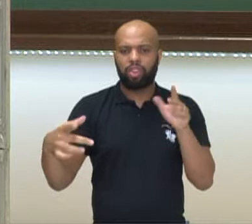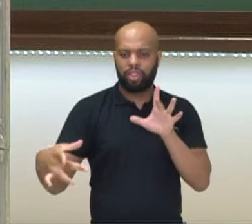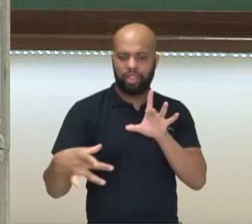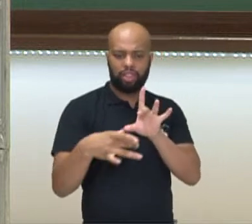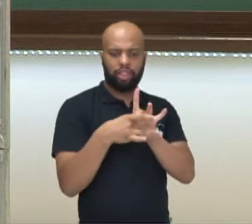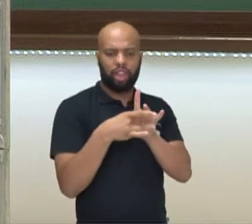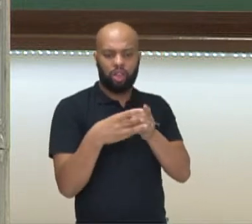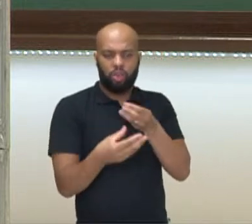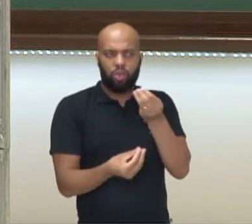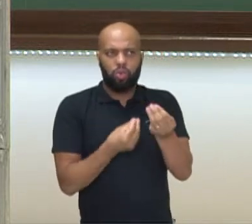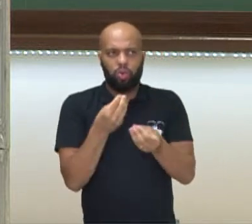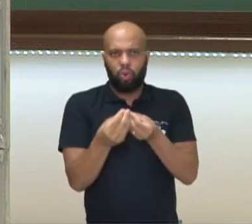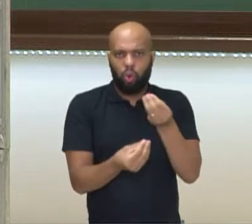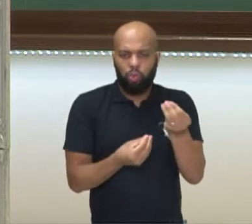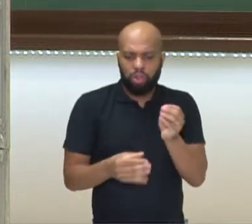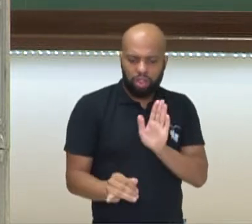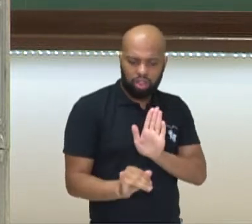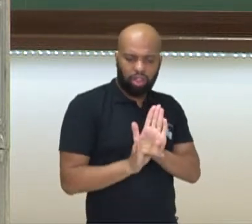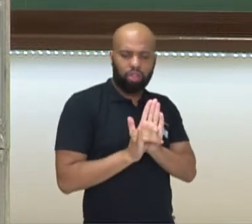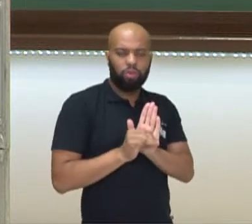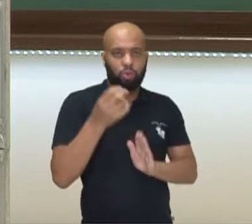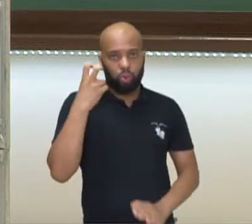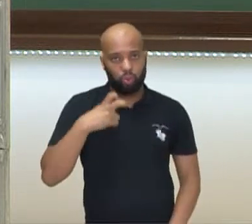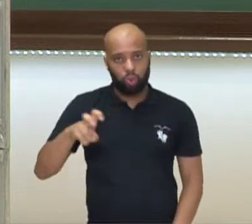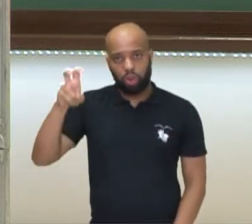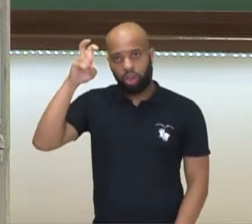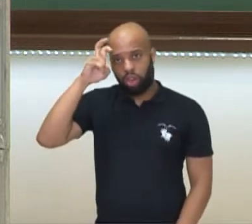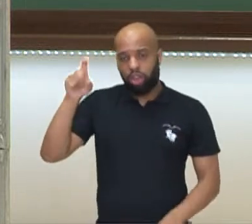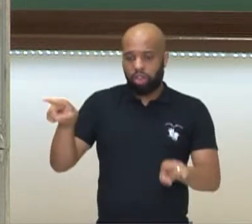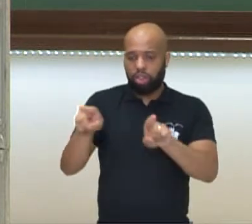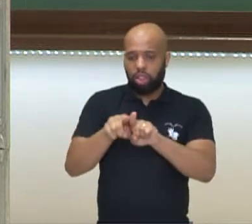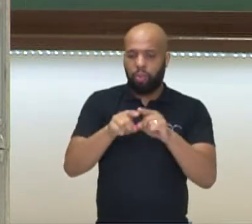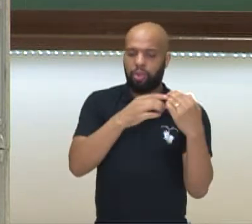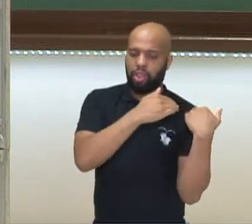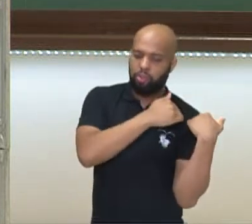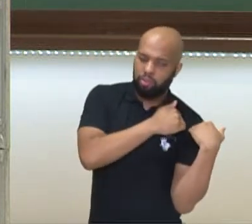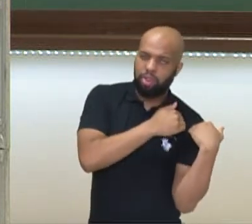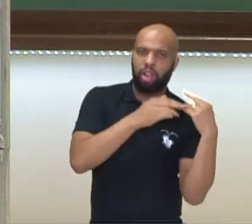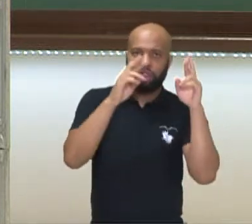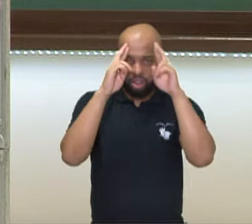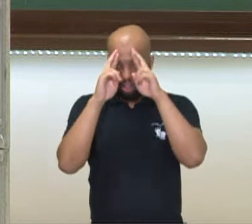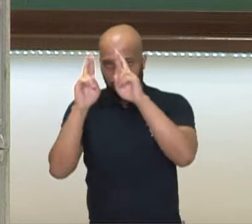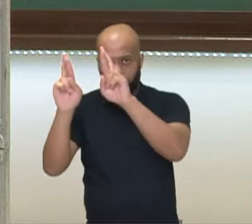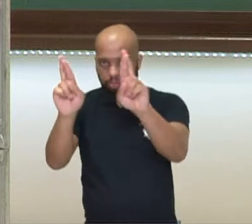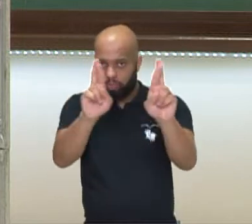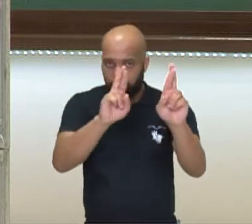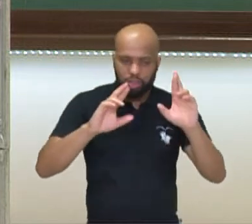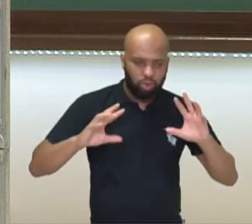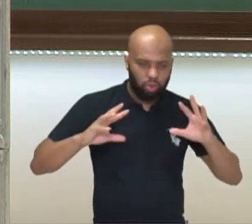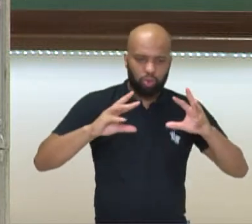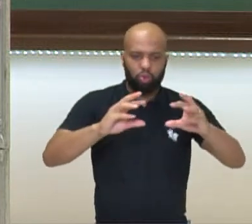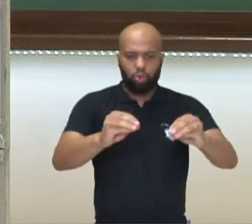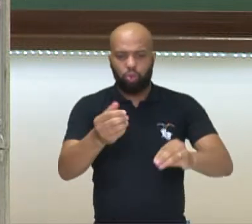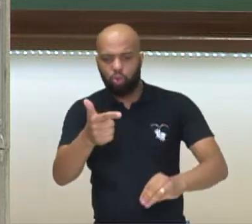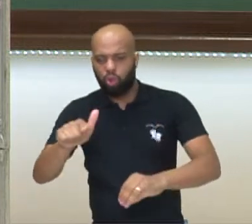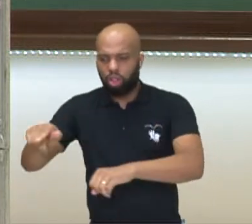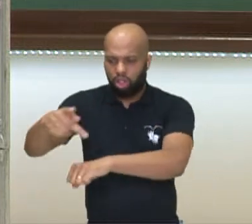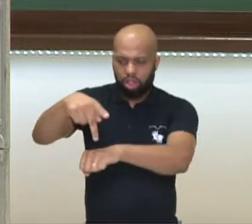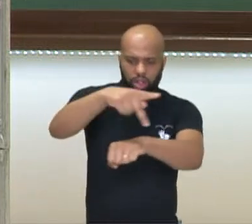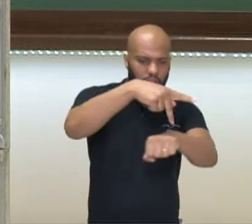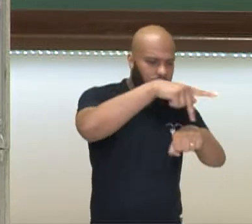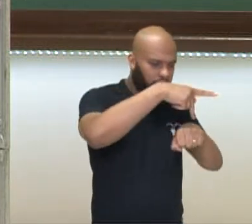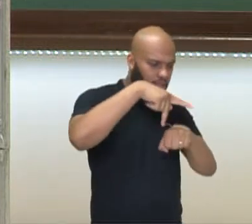identificação, tanto cultural quanto responsabilidade e respeito com relação às determinadas nações